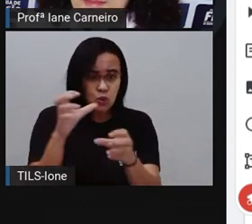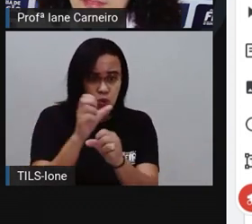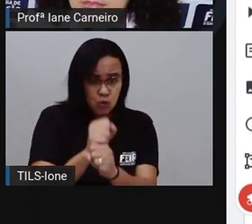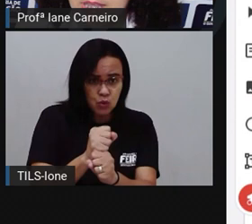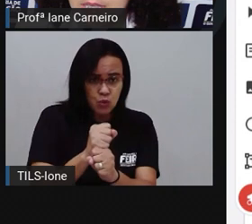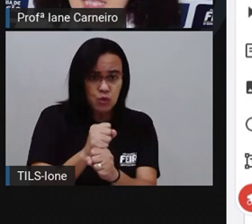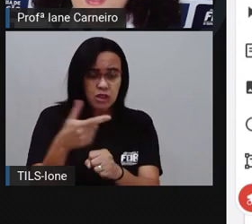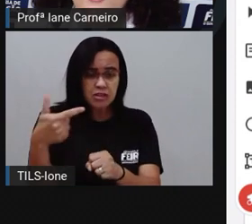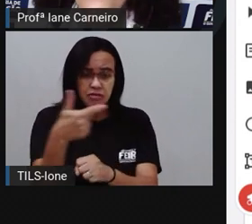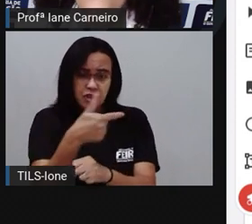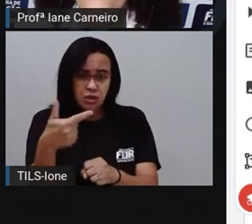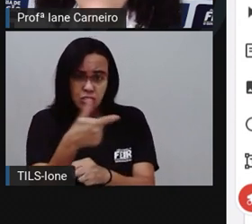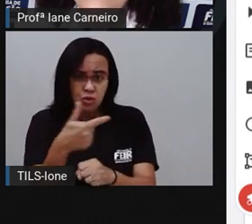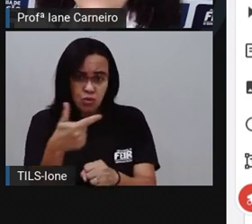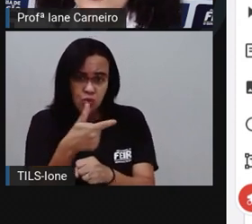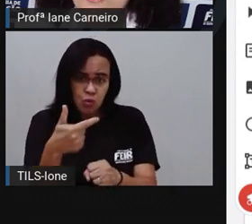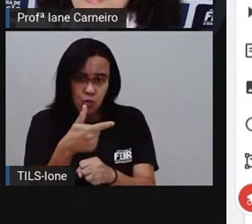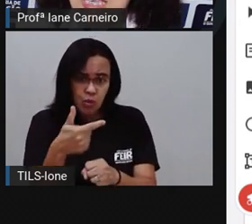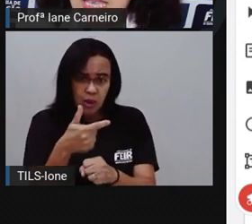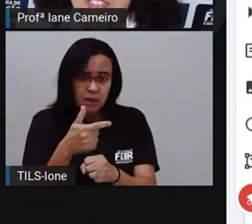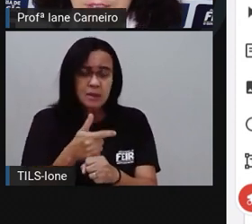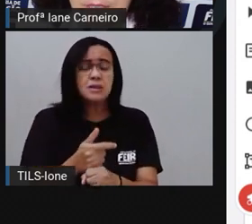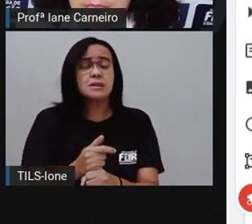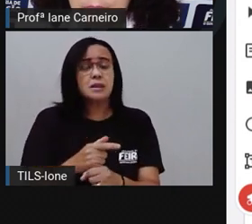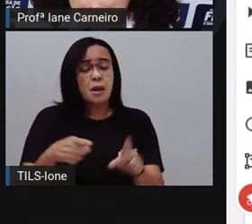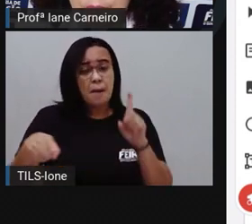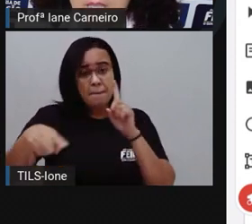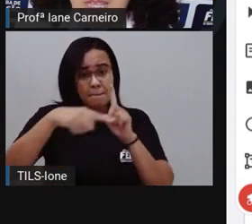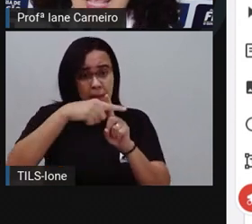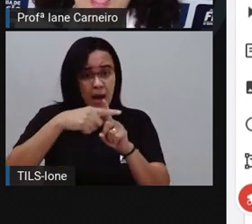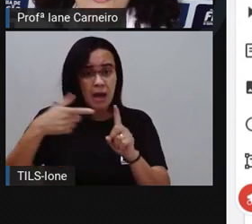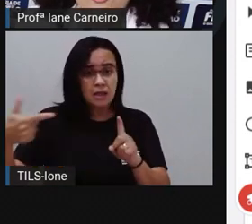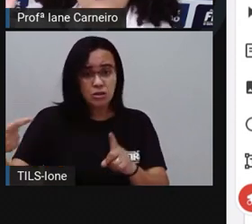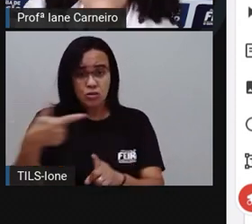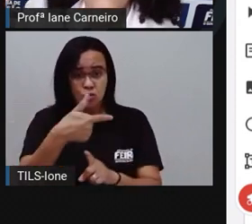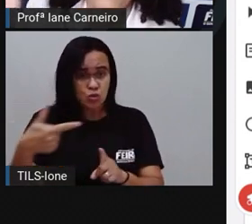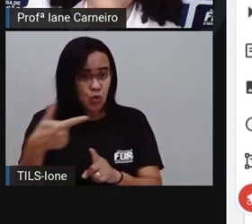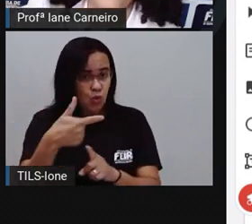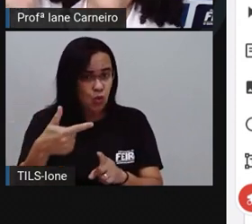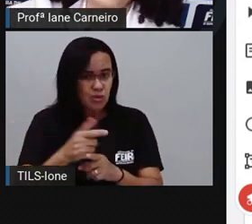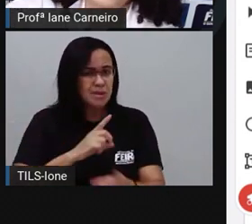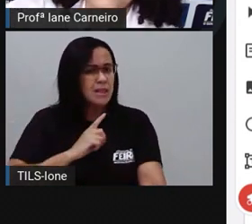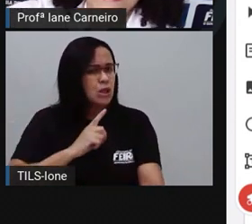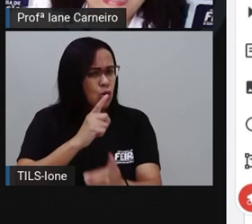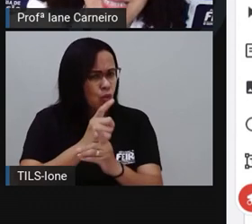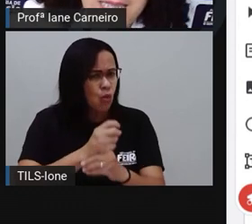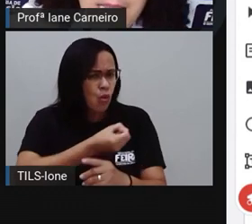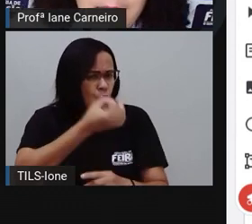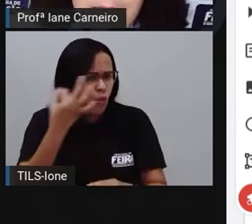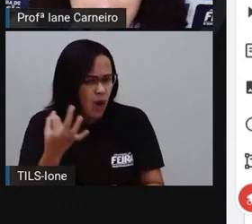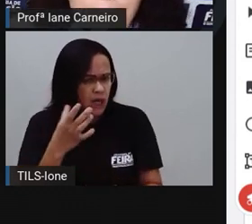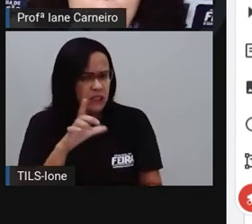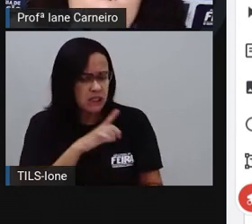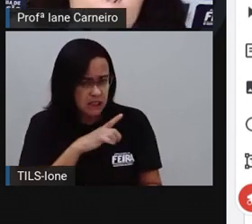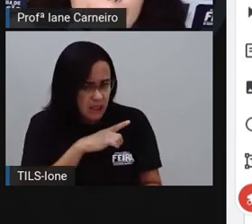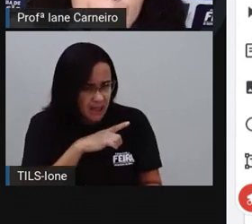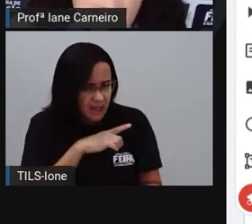ele tem para vender com as 12 que ele já vendeu, eu vou descobrir quantas ainda ele tem?